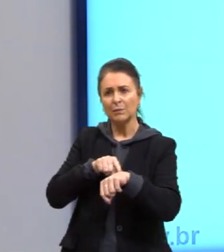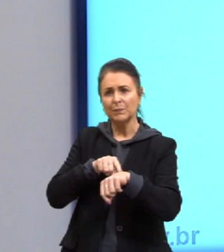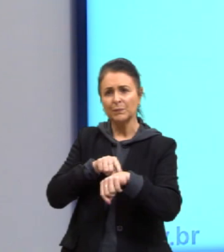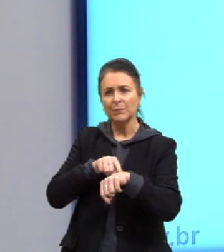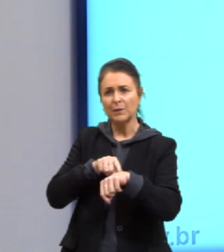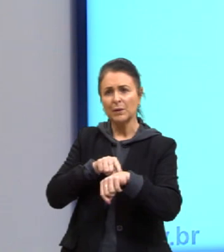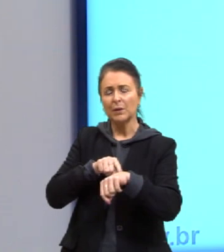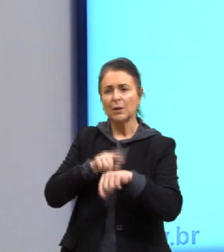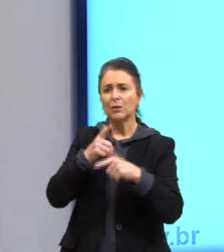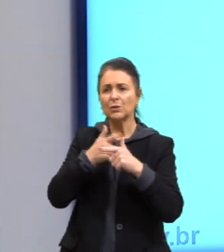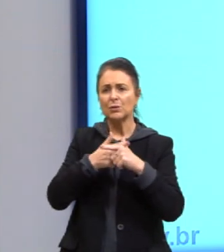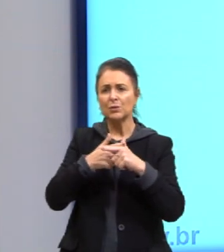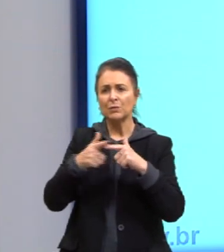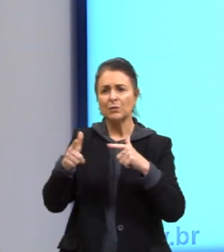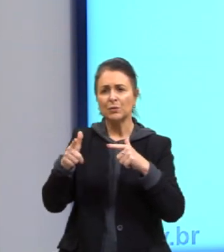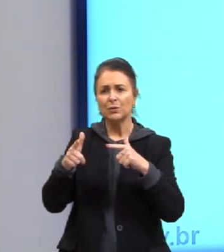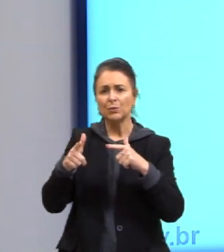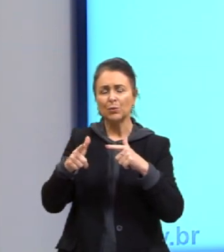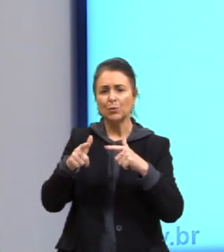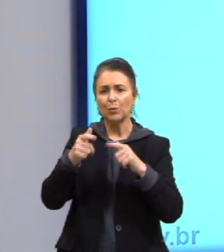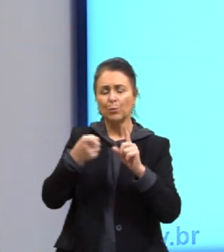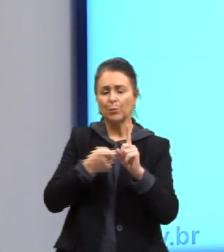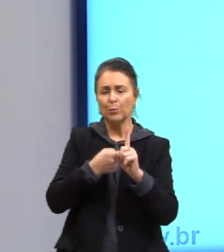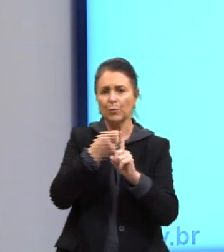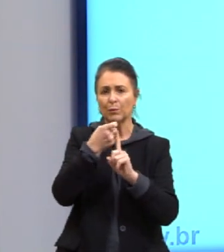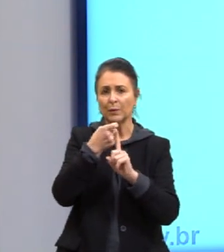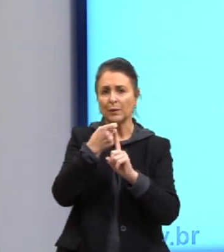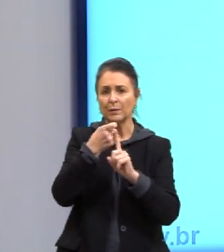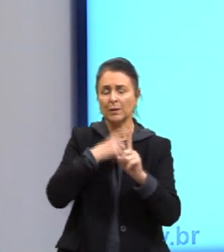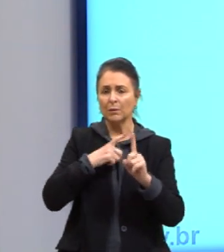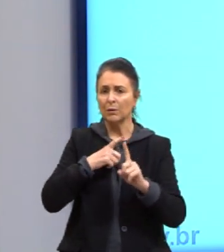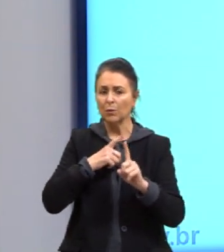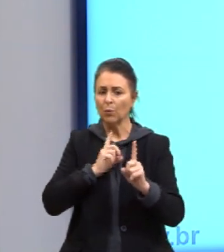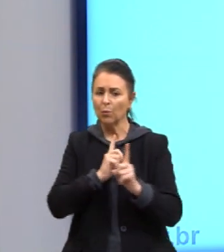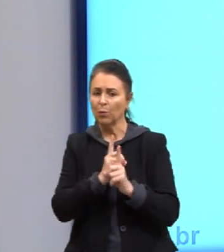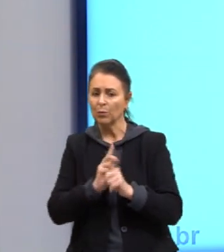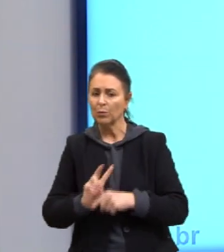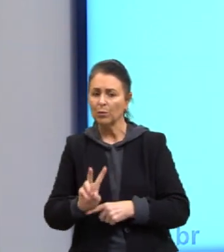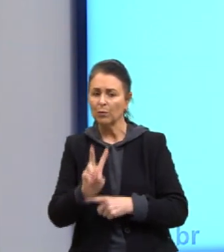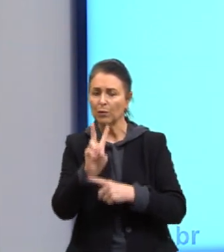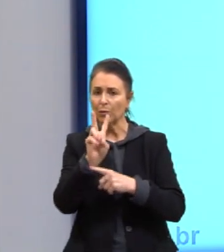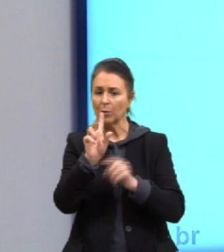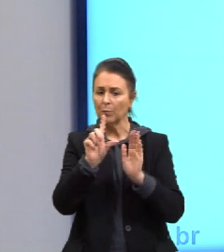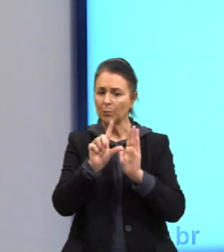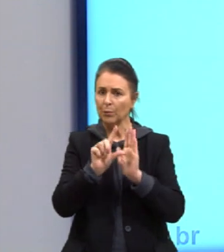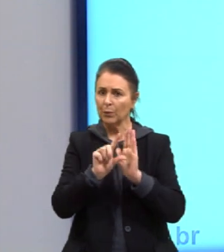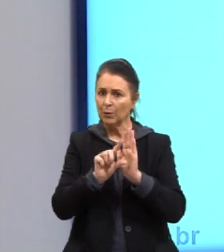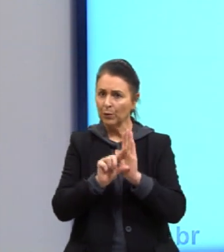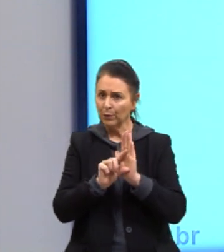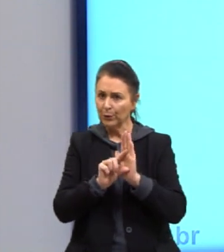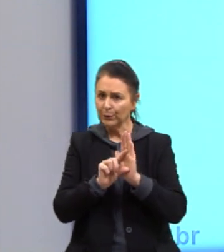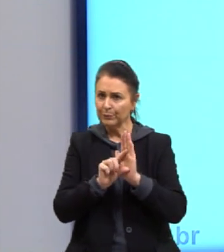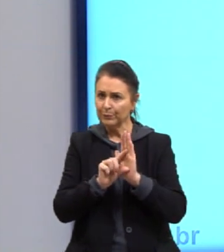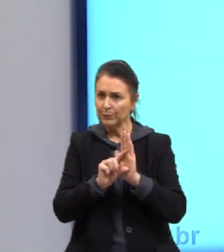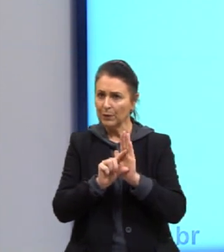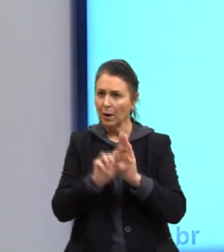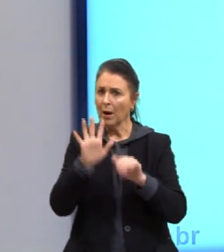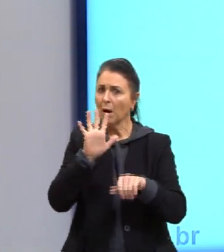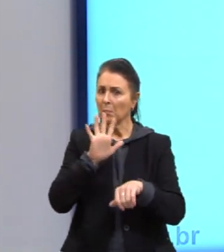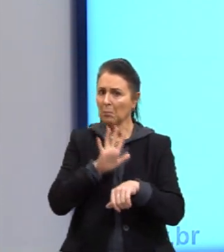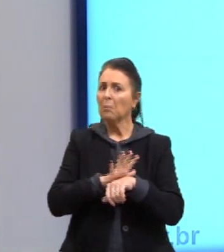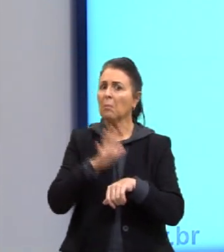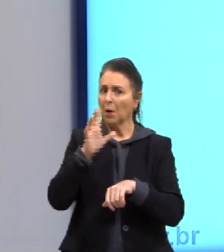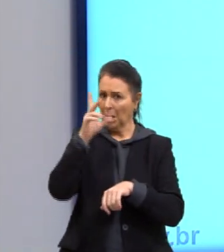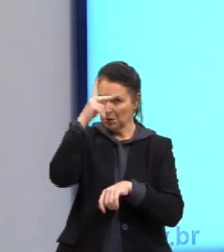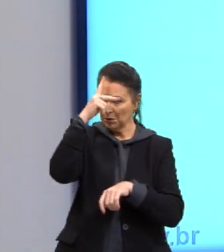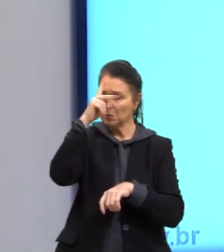dividido por mês. Então, tem esse valor aqui. Quanto menor esse valor aqui, mais eficiente vai ser